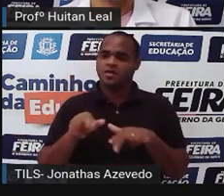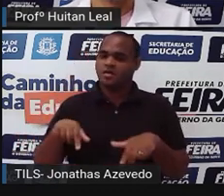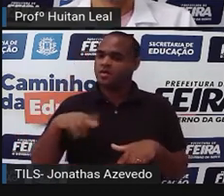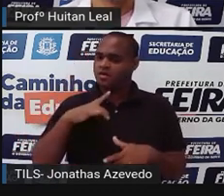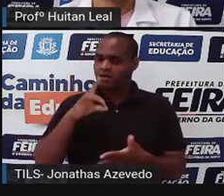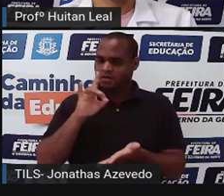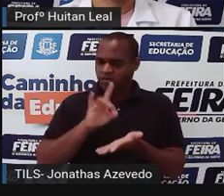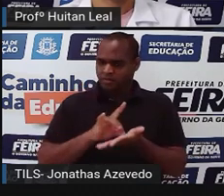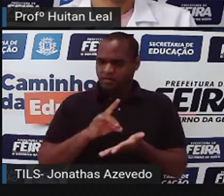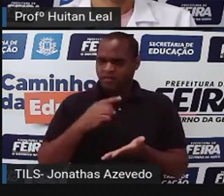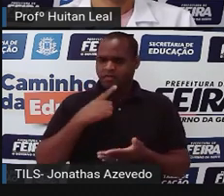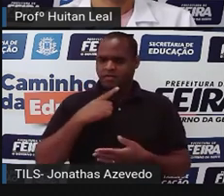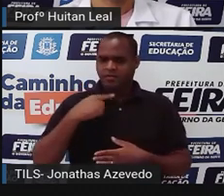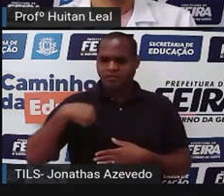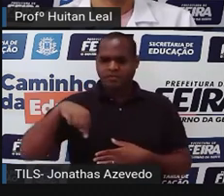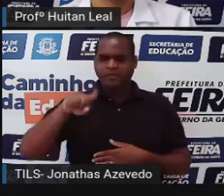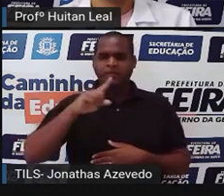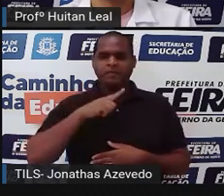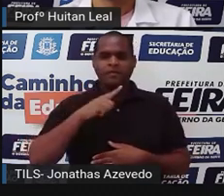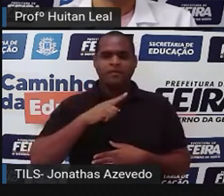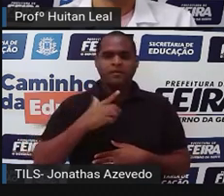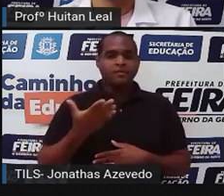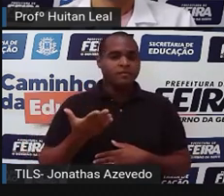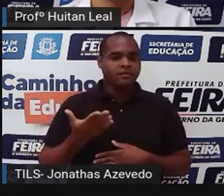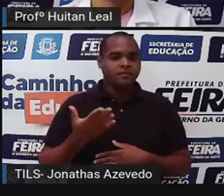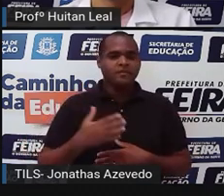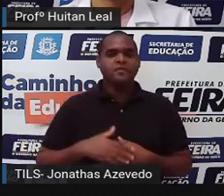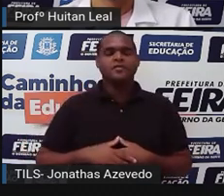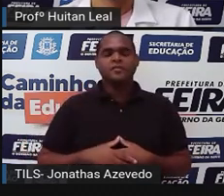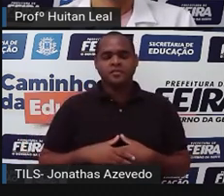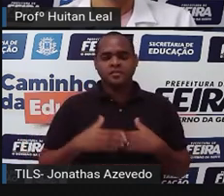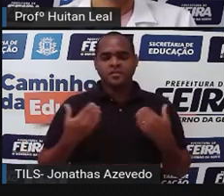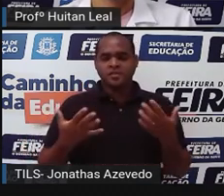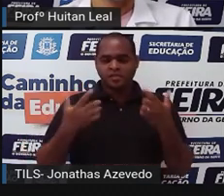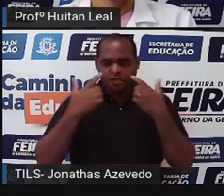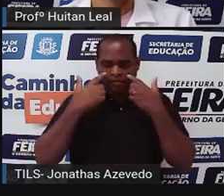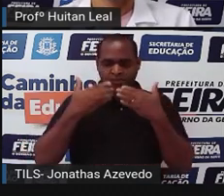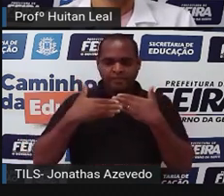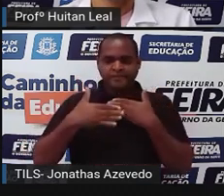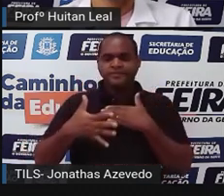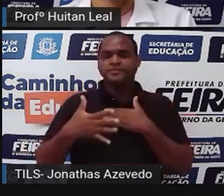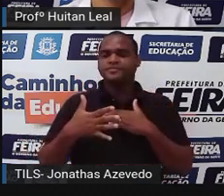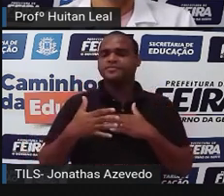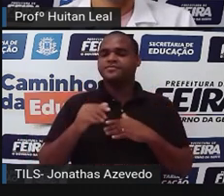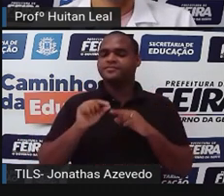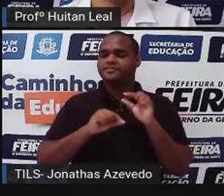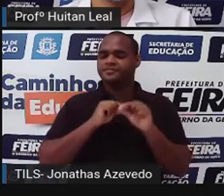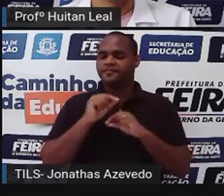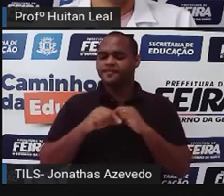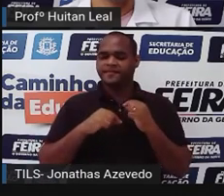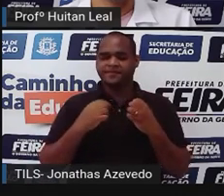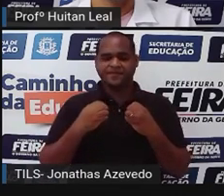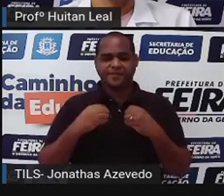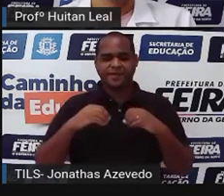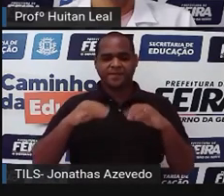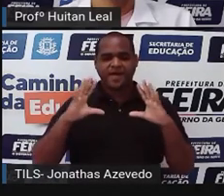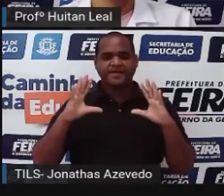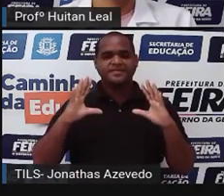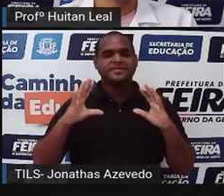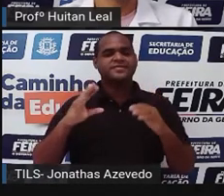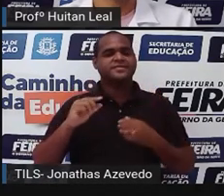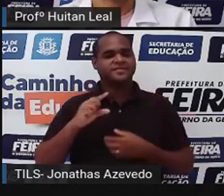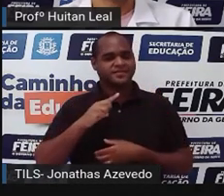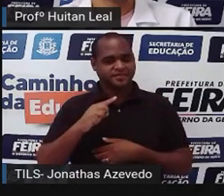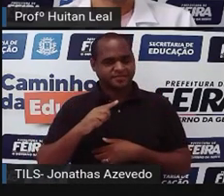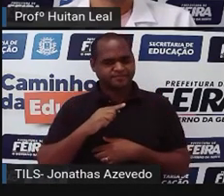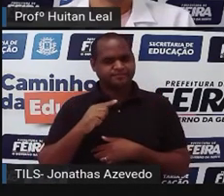realidade nossa? Então, vejamos o conto fantástico. Quando eu falo em conto fantástico, se a gente